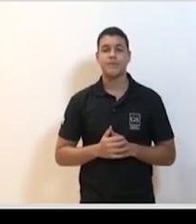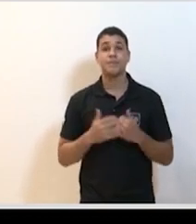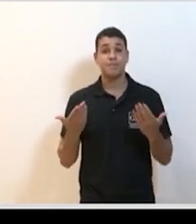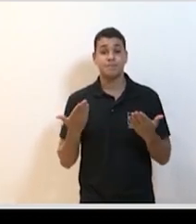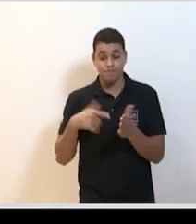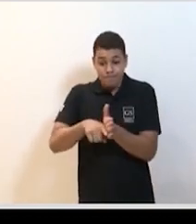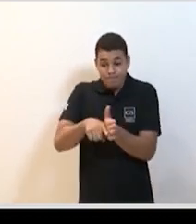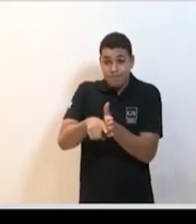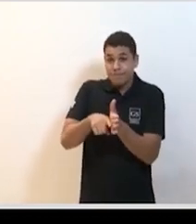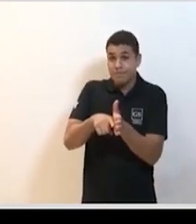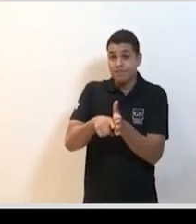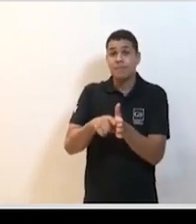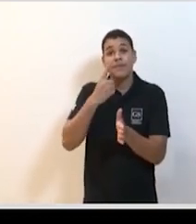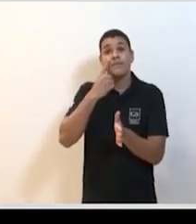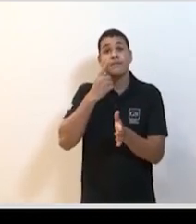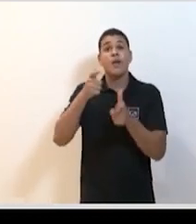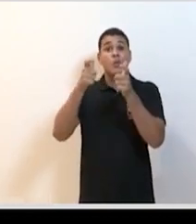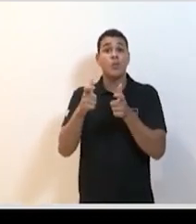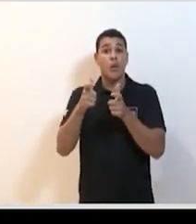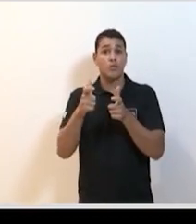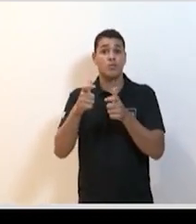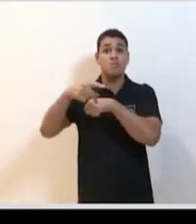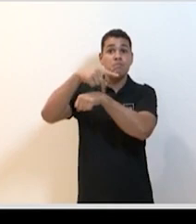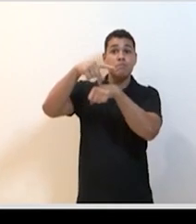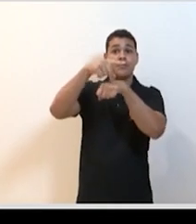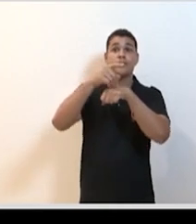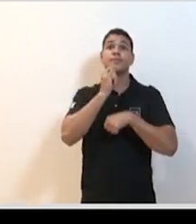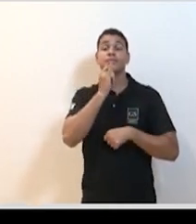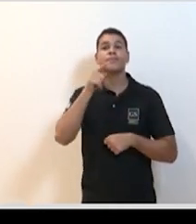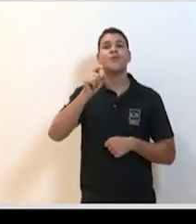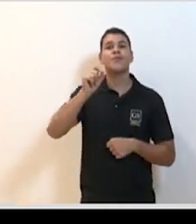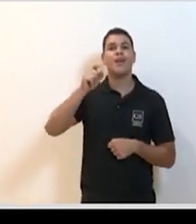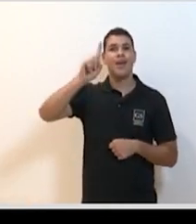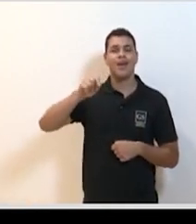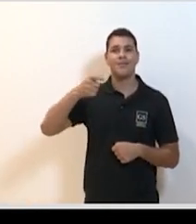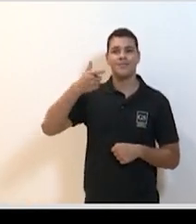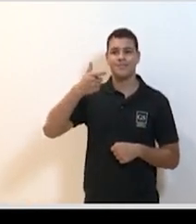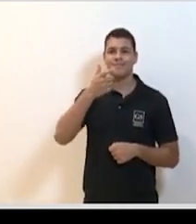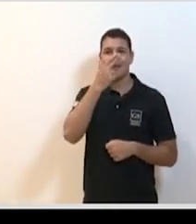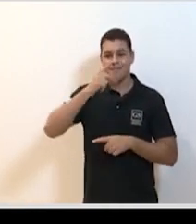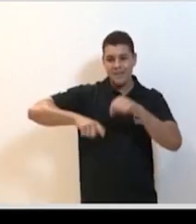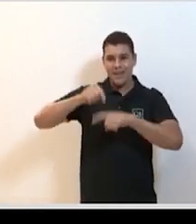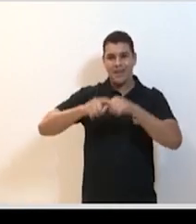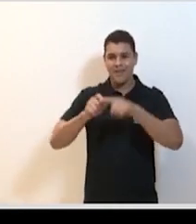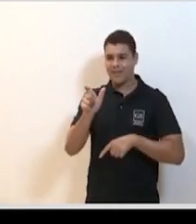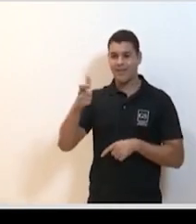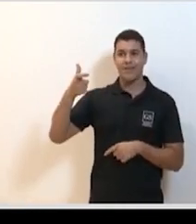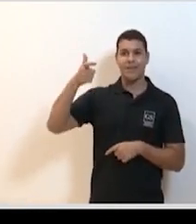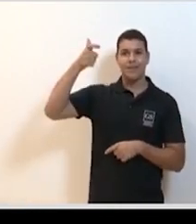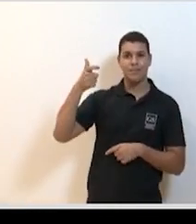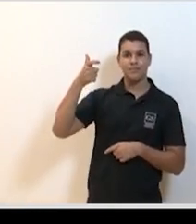testes talvez sendo feitos como são feitos em alguns lugares são feitos simplesmente de uma forma drive through é uma coisa que a gente tem que pensar também provavelmente aqui